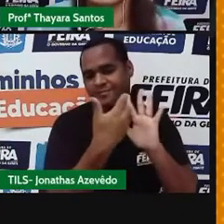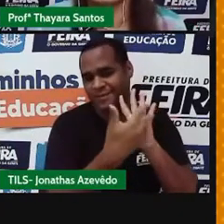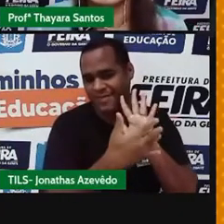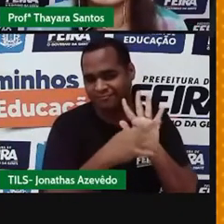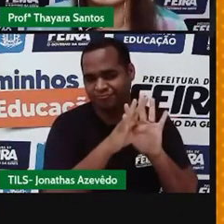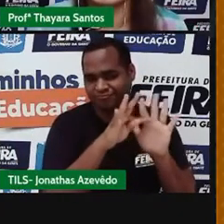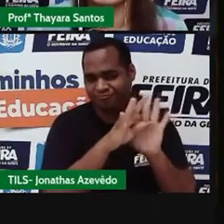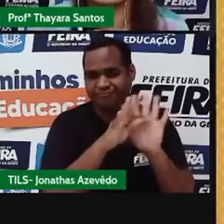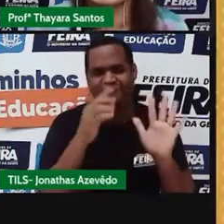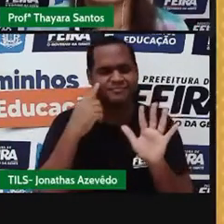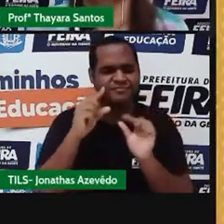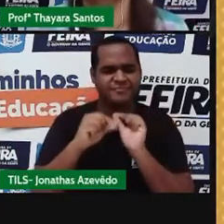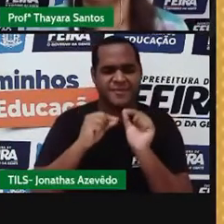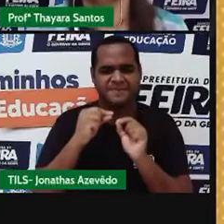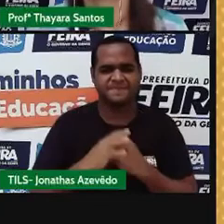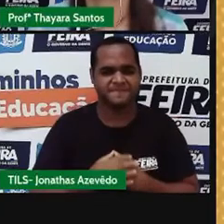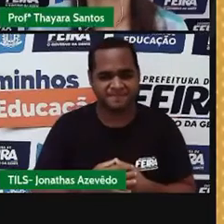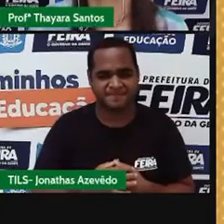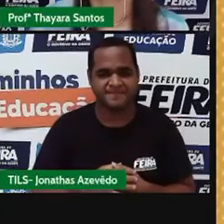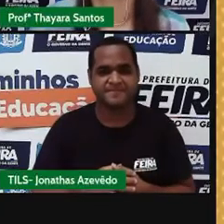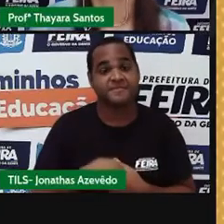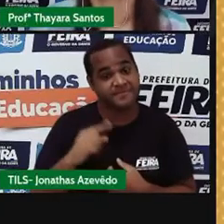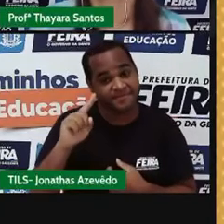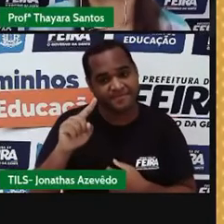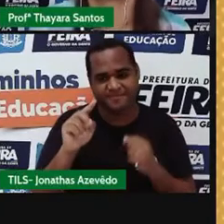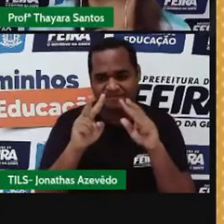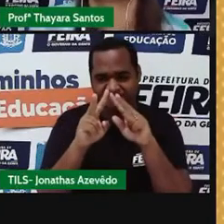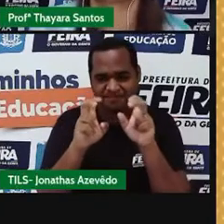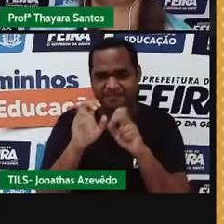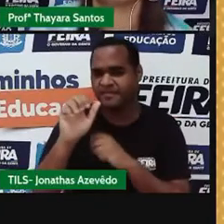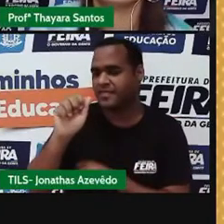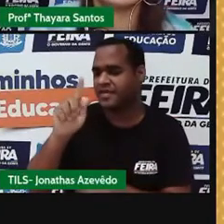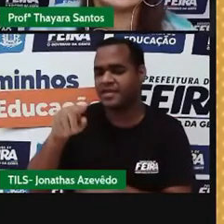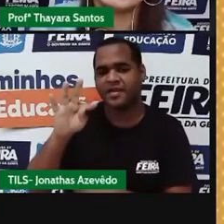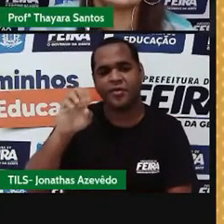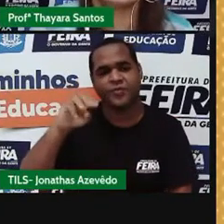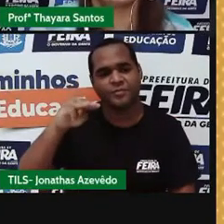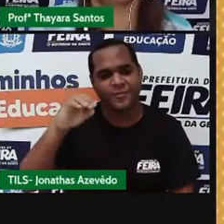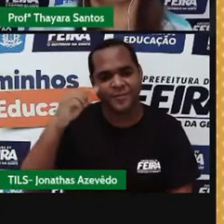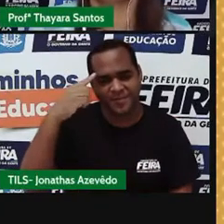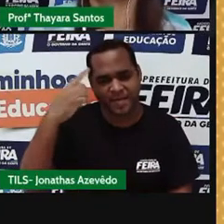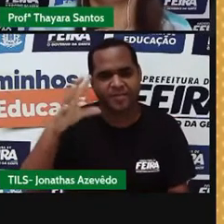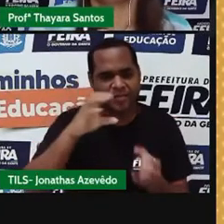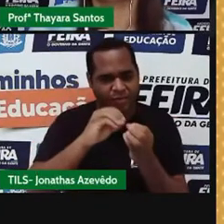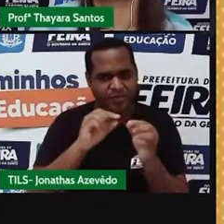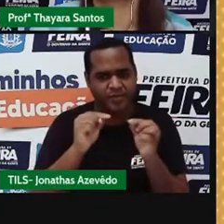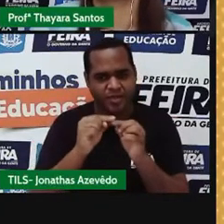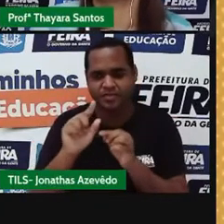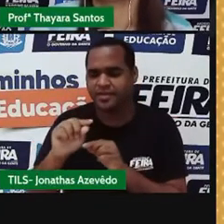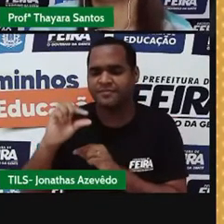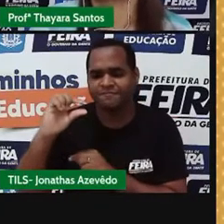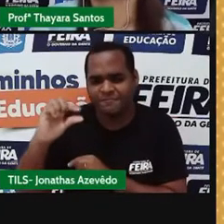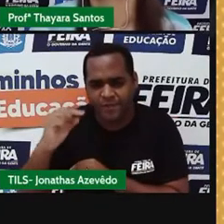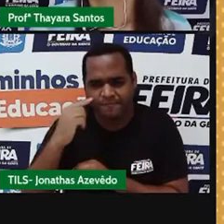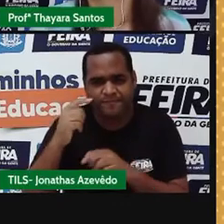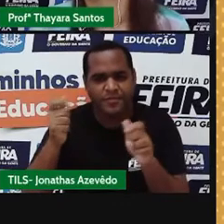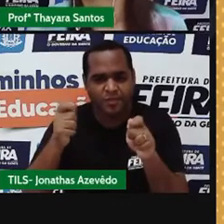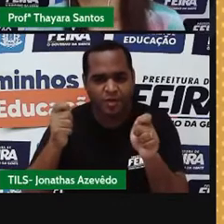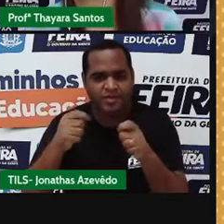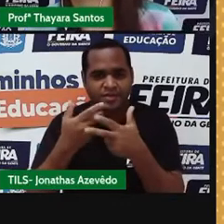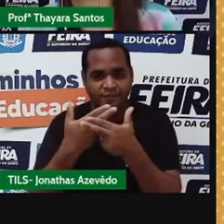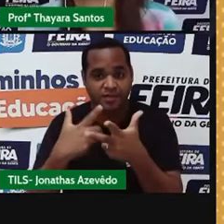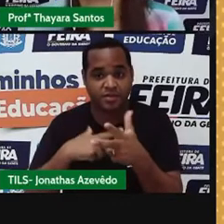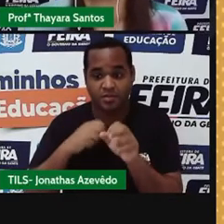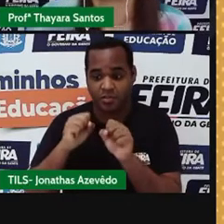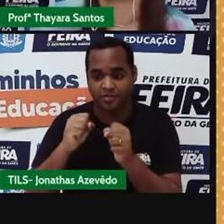tabela periódica. A gente viu que o átomo pode ser definido como a menor partícula na qual o elemento pode